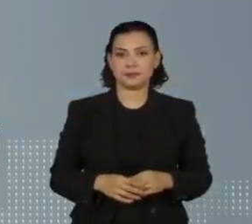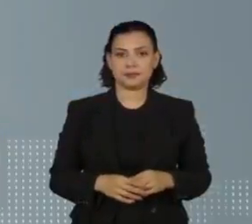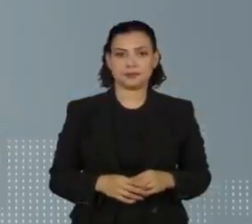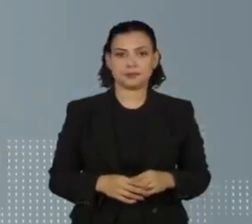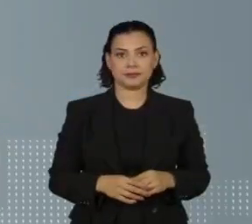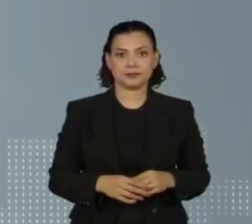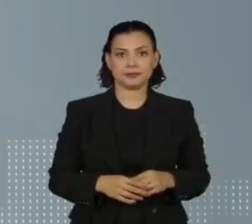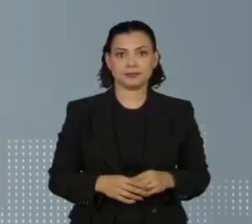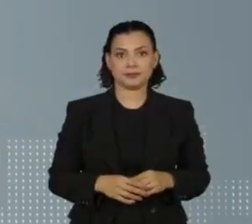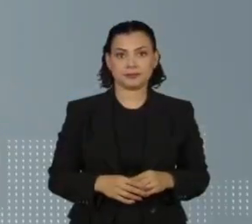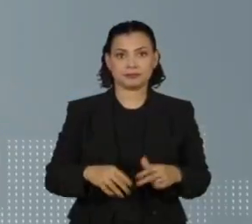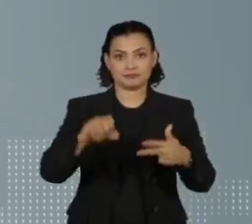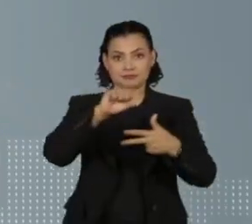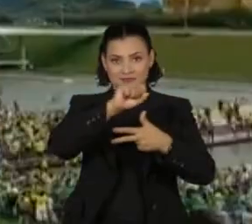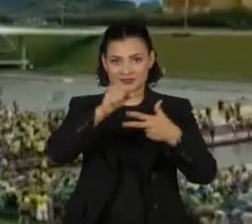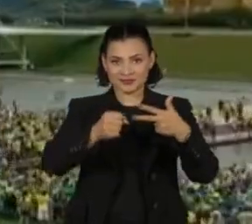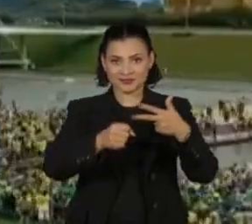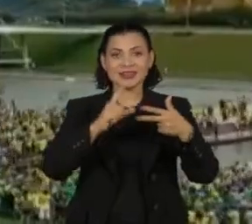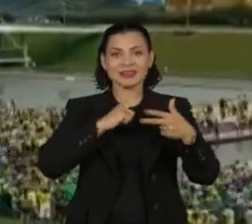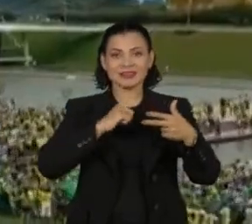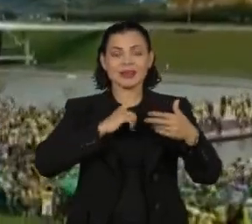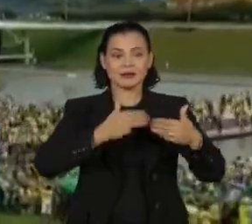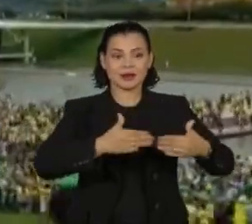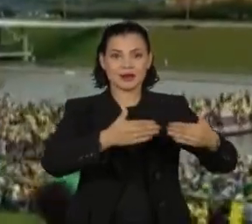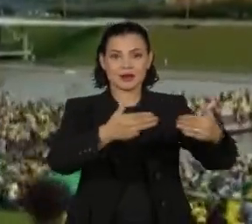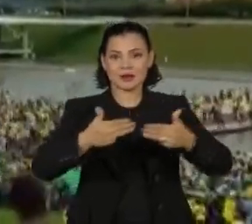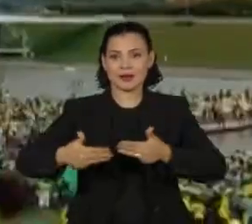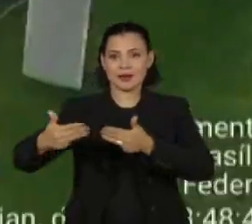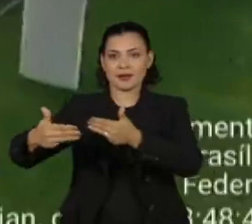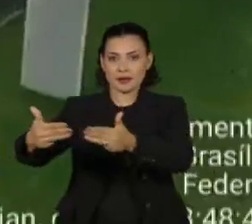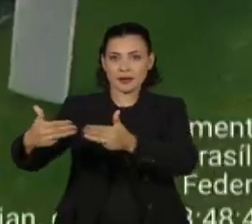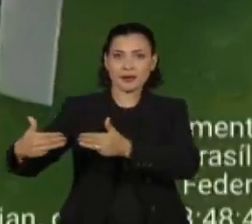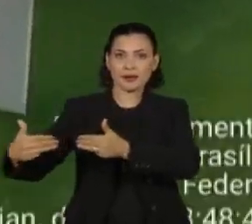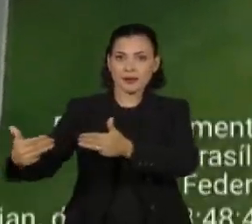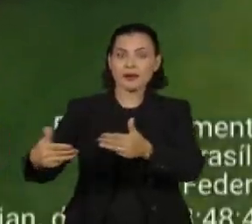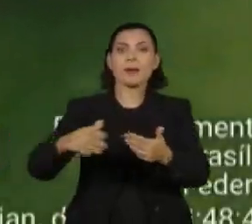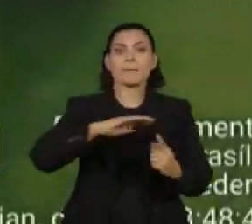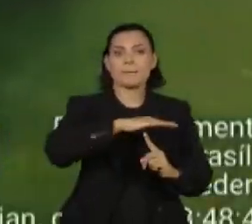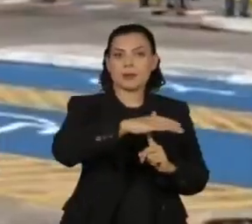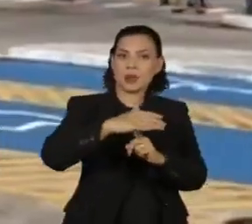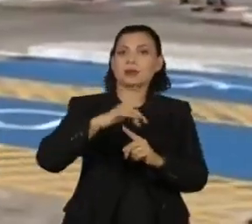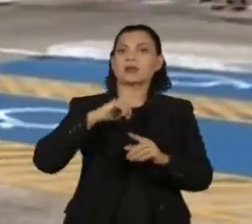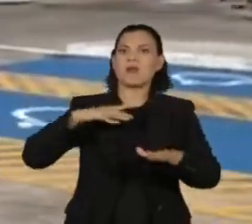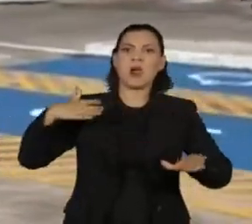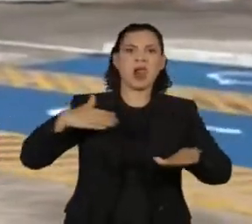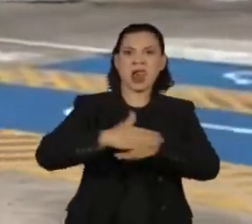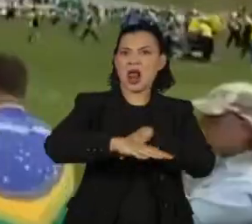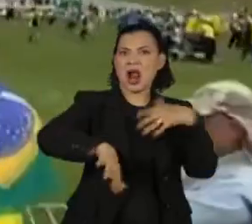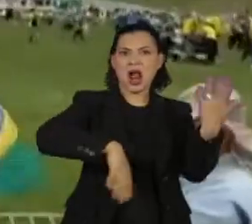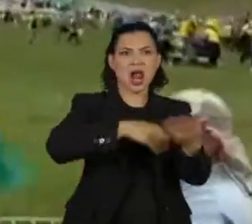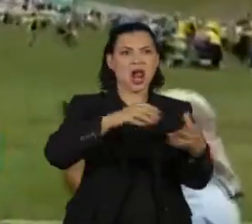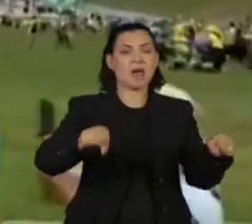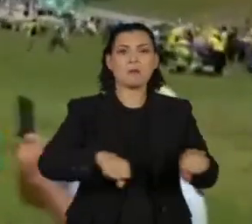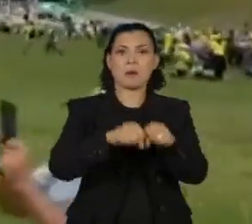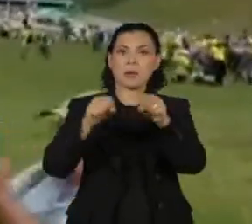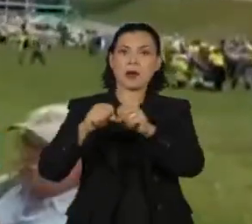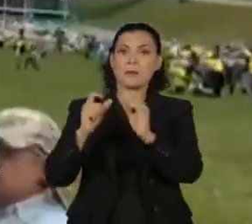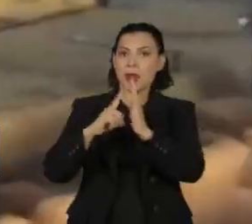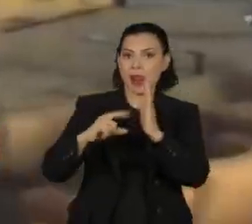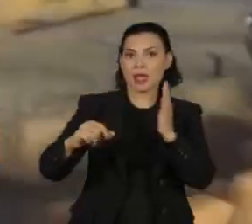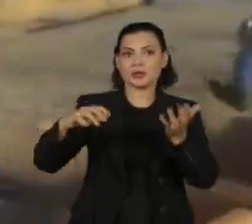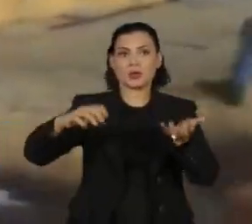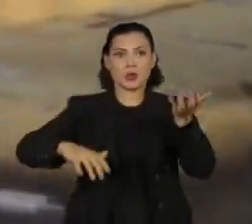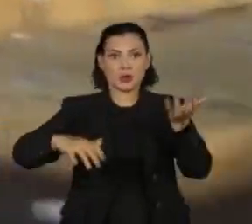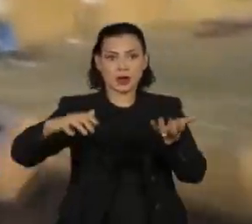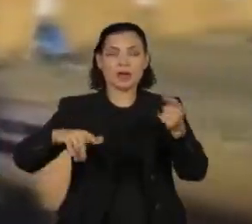A Praça dos Três Poderes foi invadida por golpistas bolsonaristas. O Palácio do Planalto, o Congresso Nacional